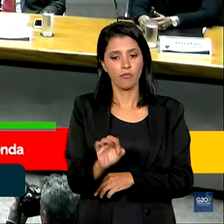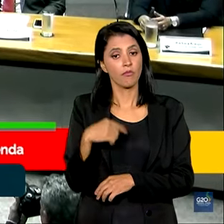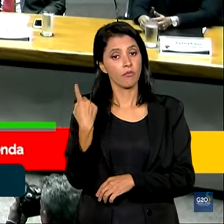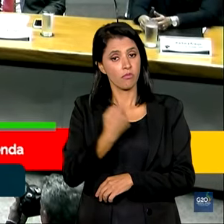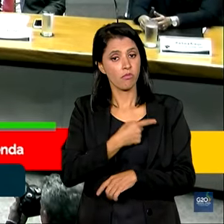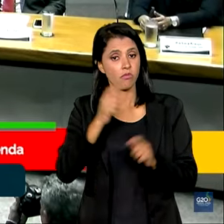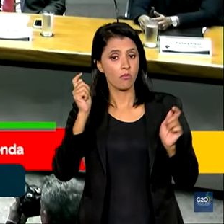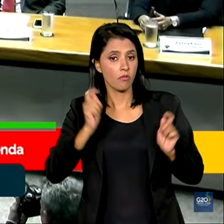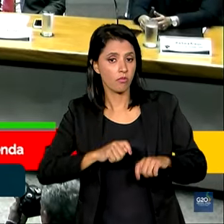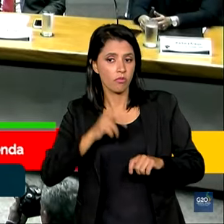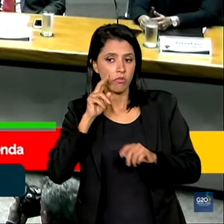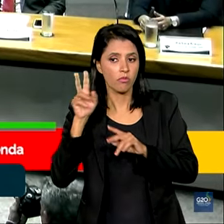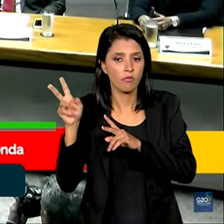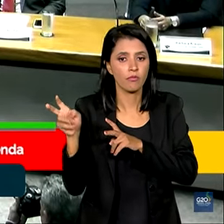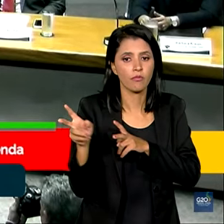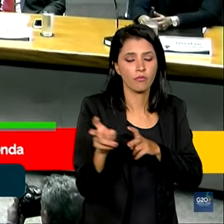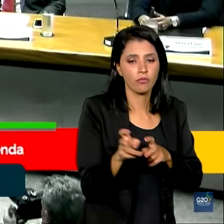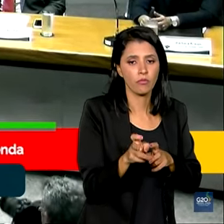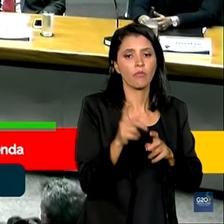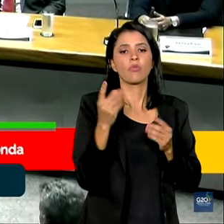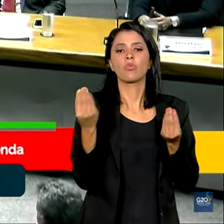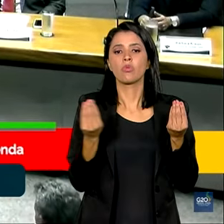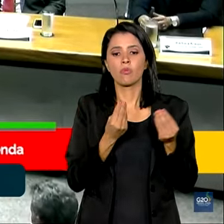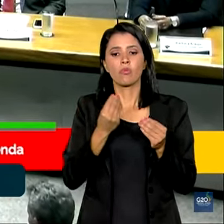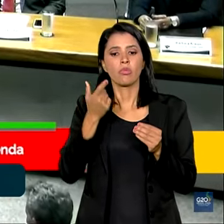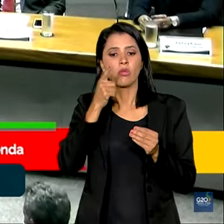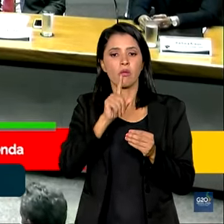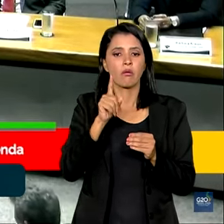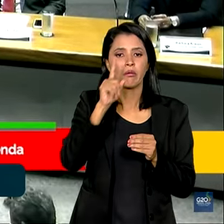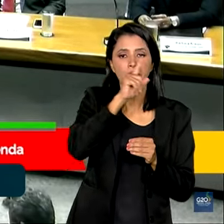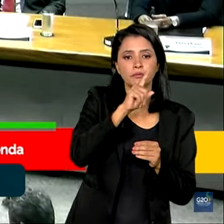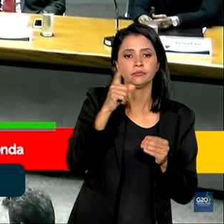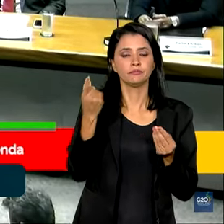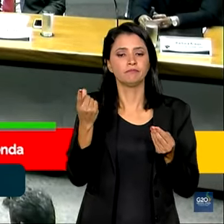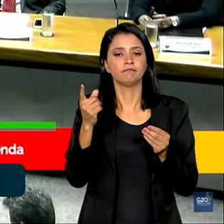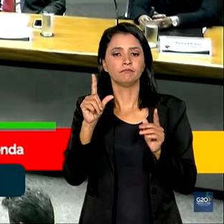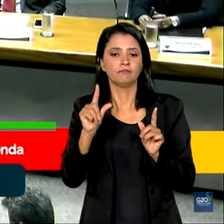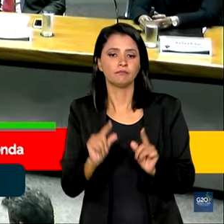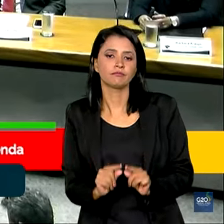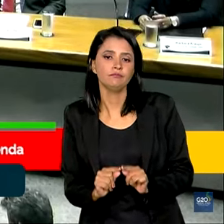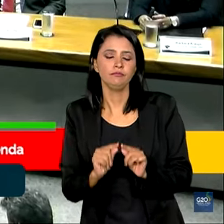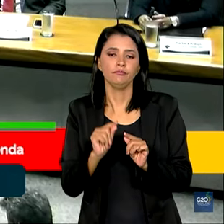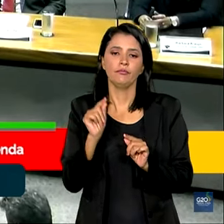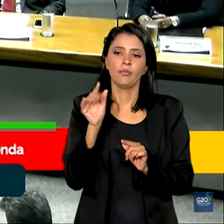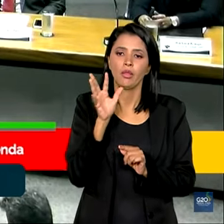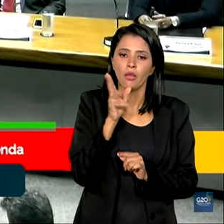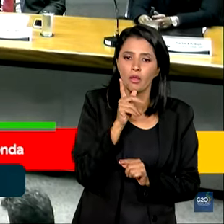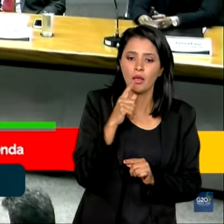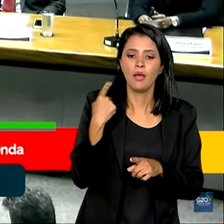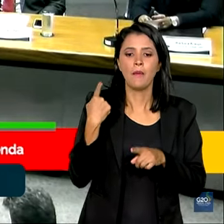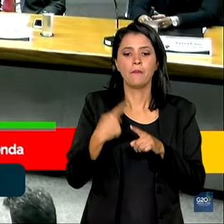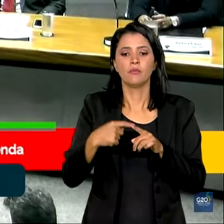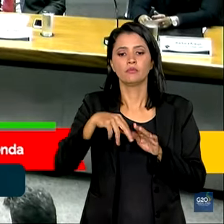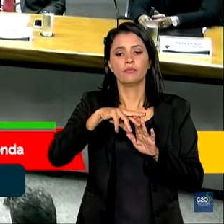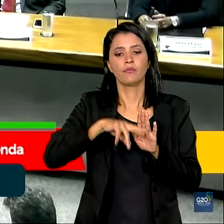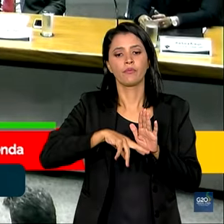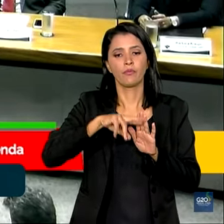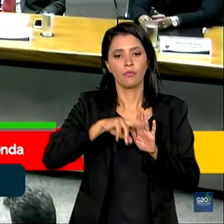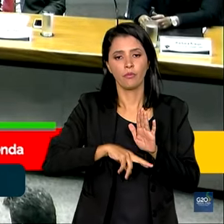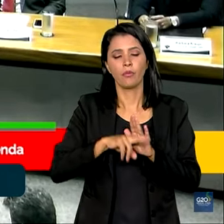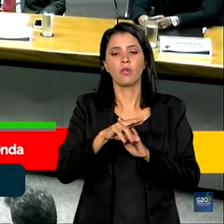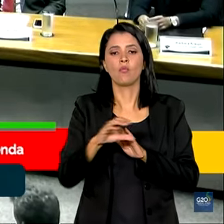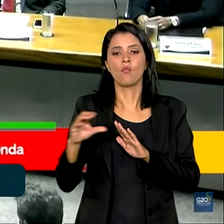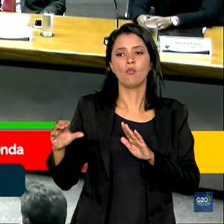gente pôde constatar a diminuição de incidência de declaração em malha pelo critério de